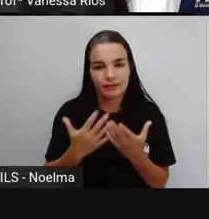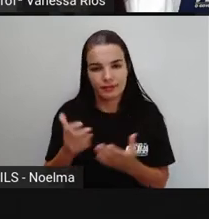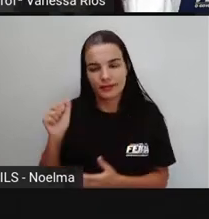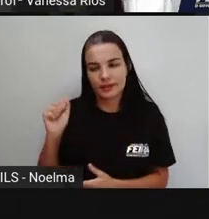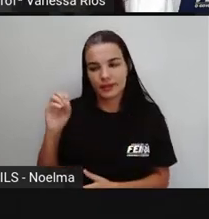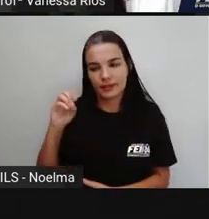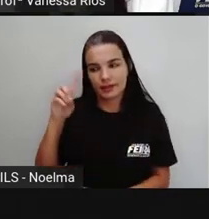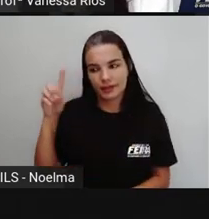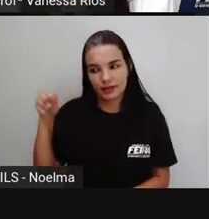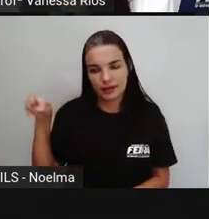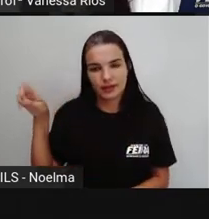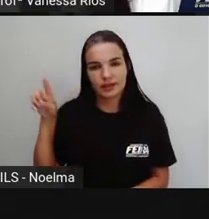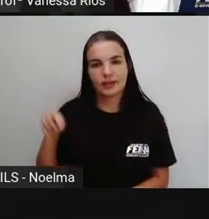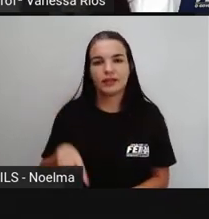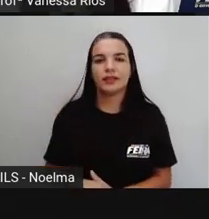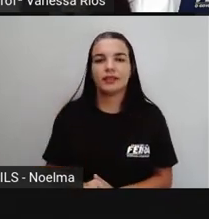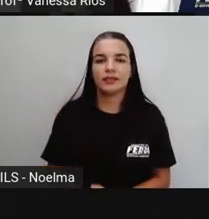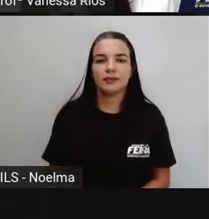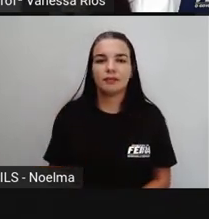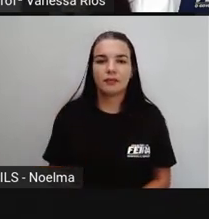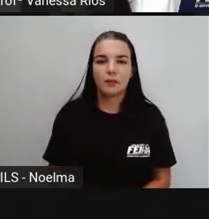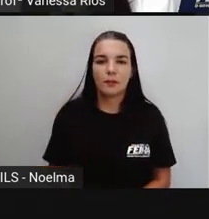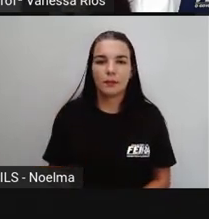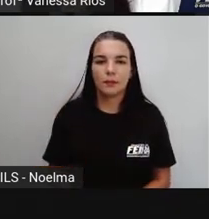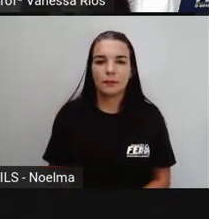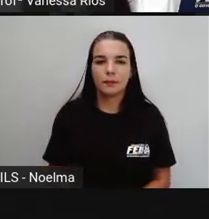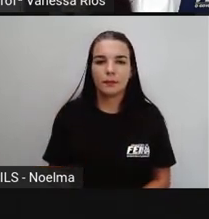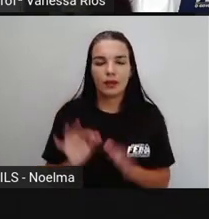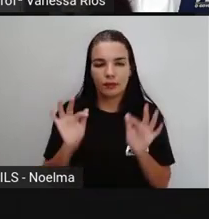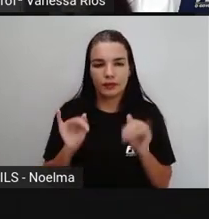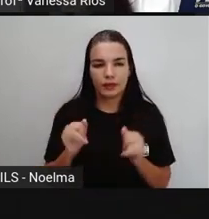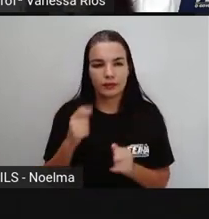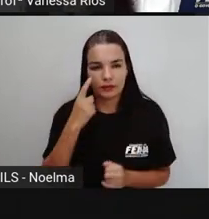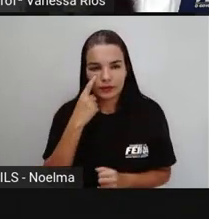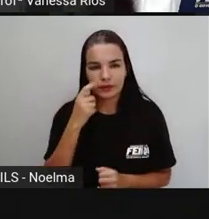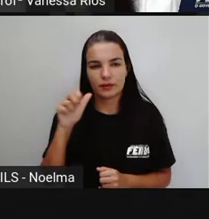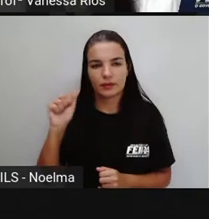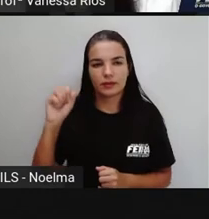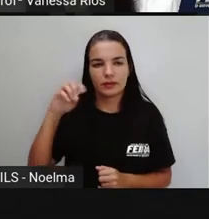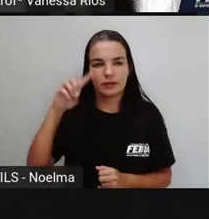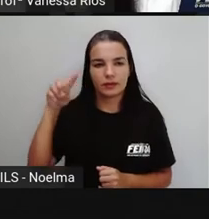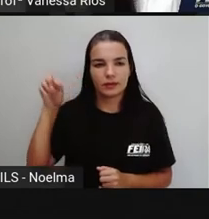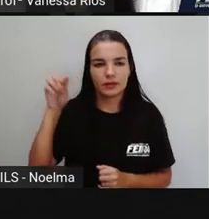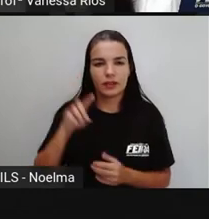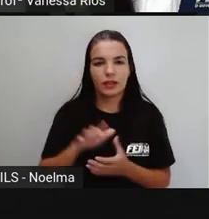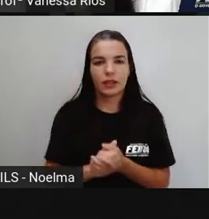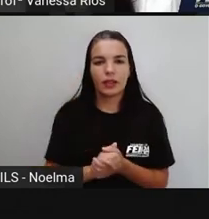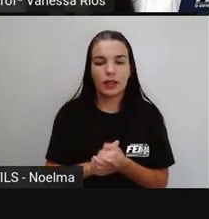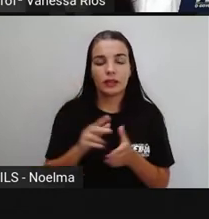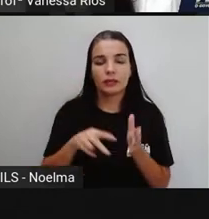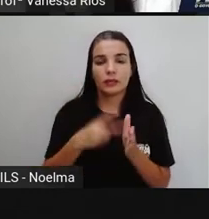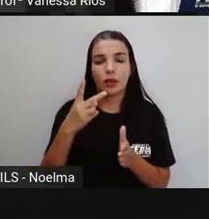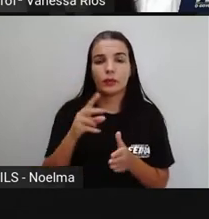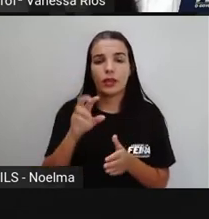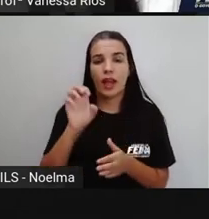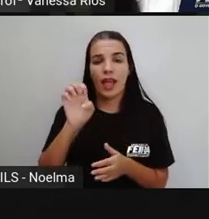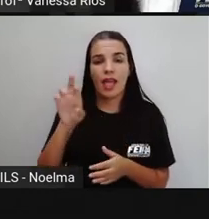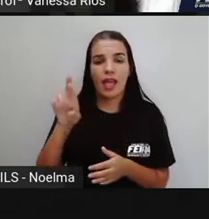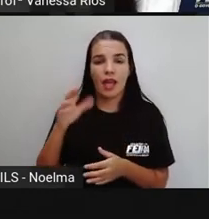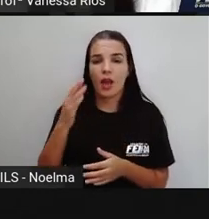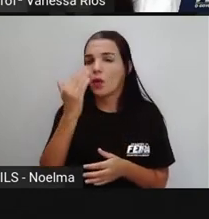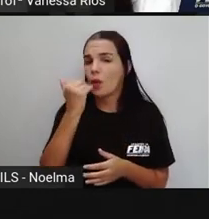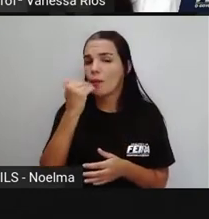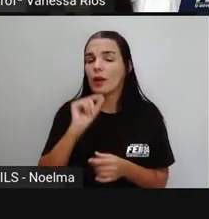final, arão. E a gente percebe aí justamente a finalização com o ão. O verbo na segunda conjugação, comer.